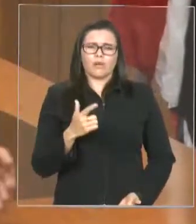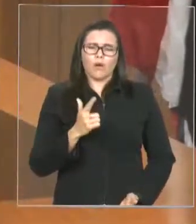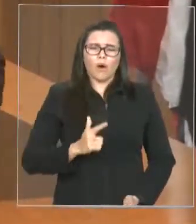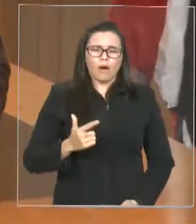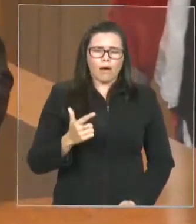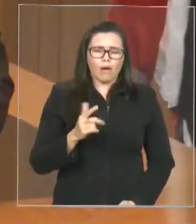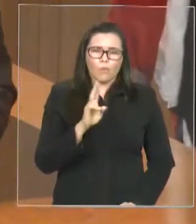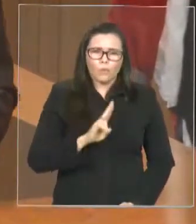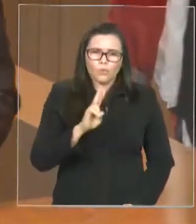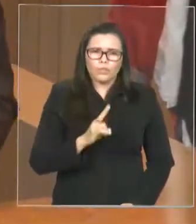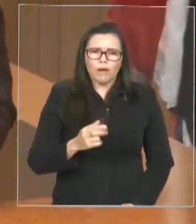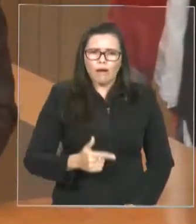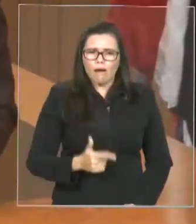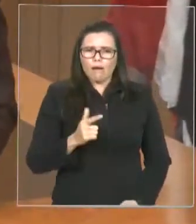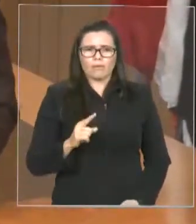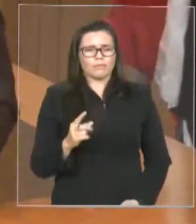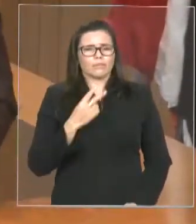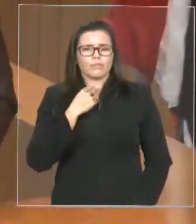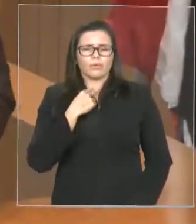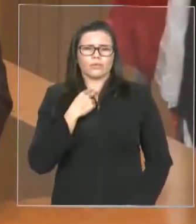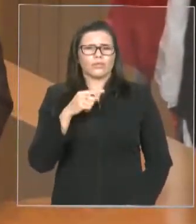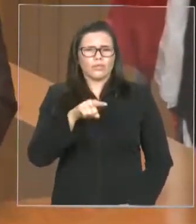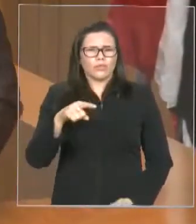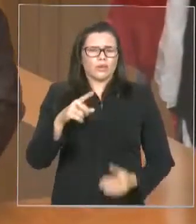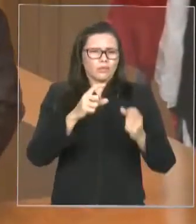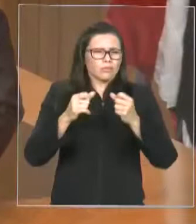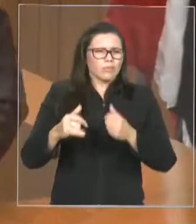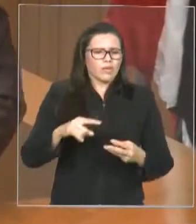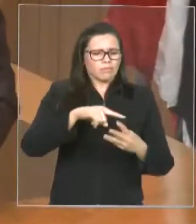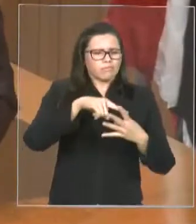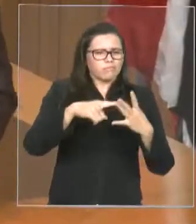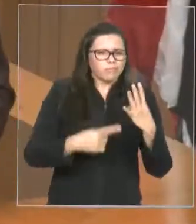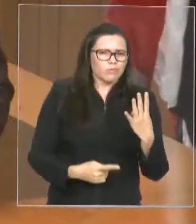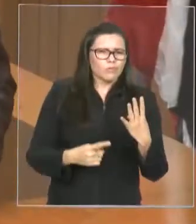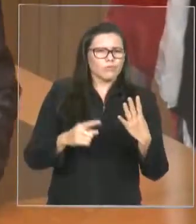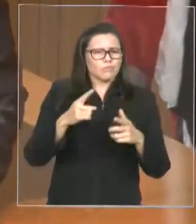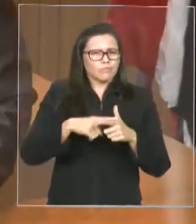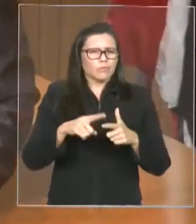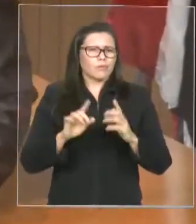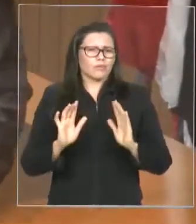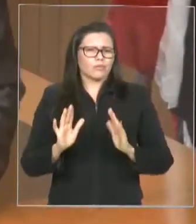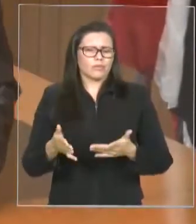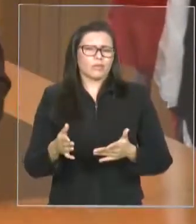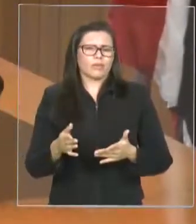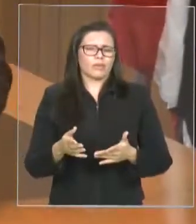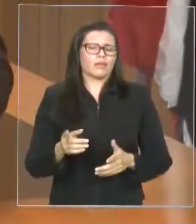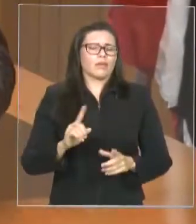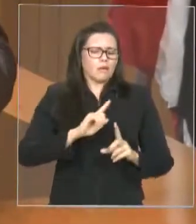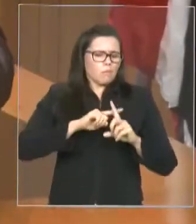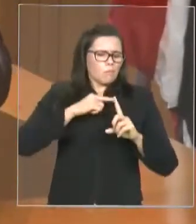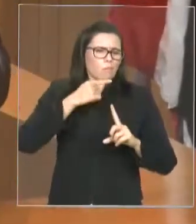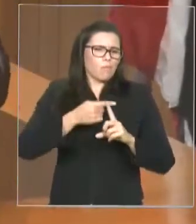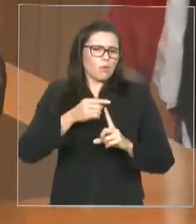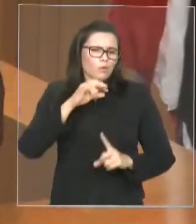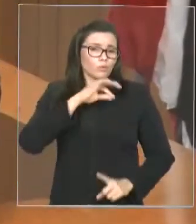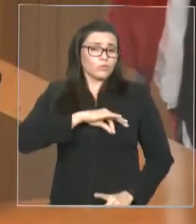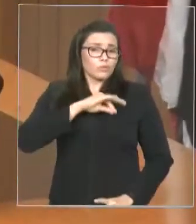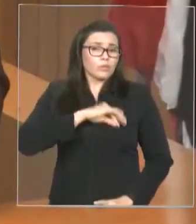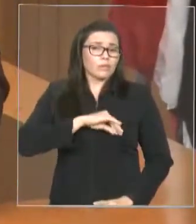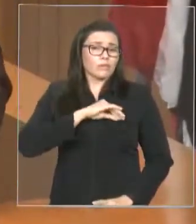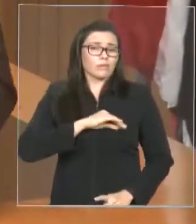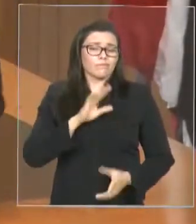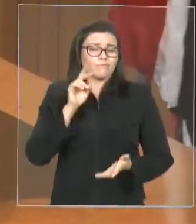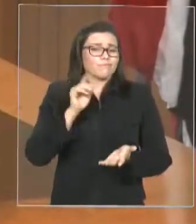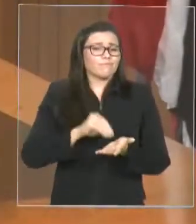não permite nenhum tipo de benefício a mais do salário. mas, mesmo assim, ele sabe dessa situação,